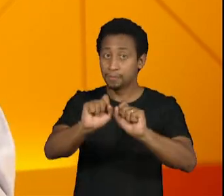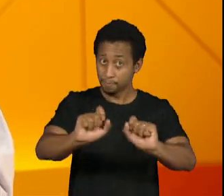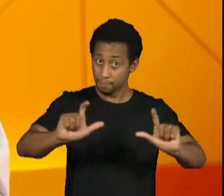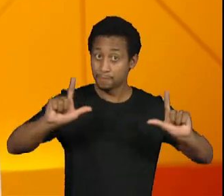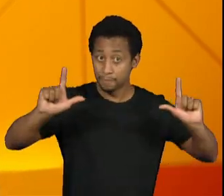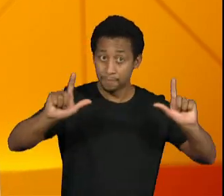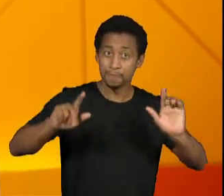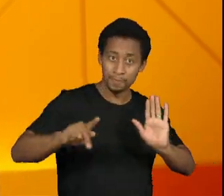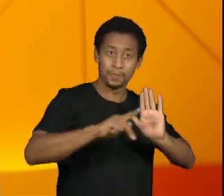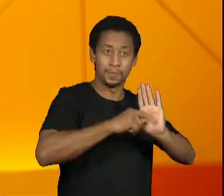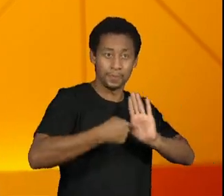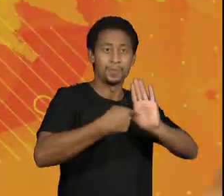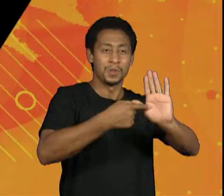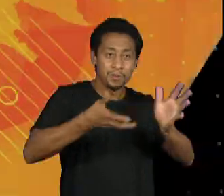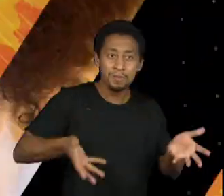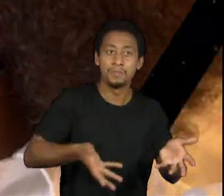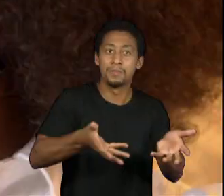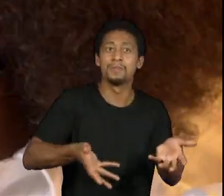a população negra.